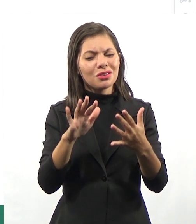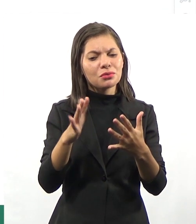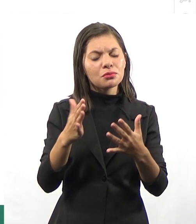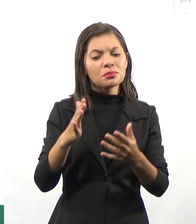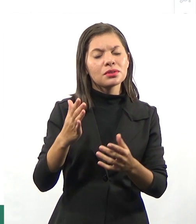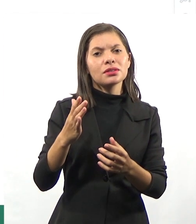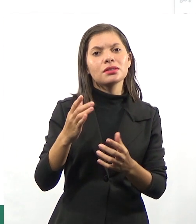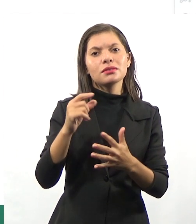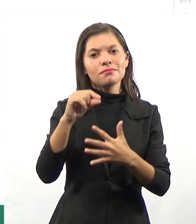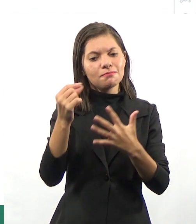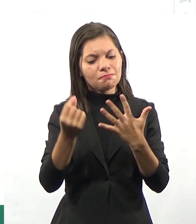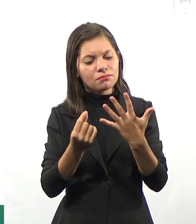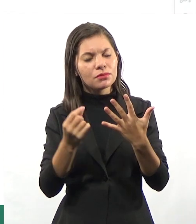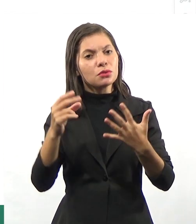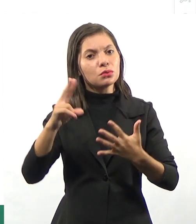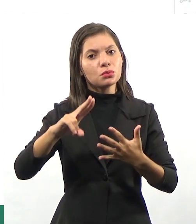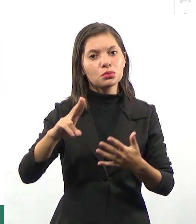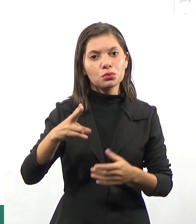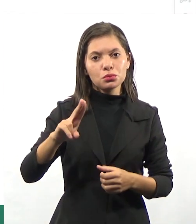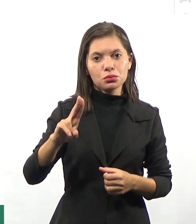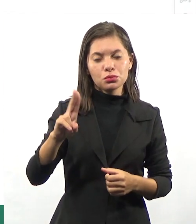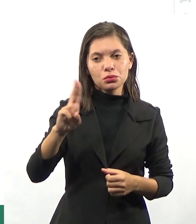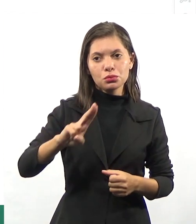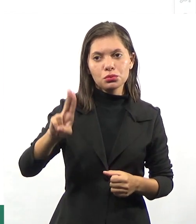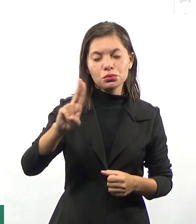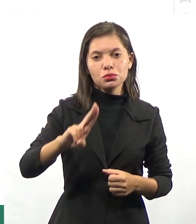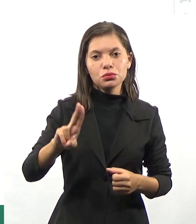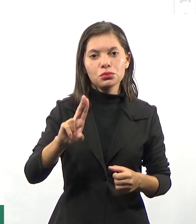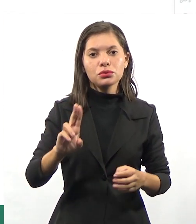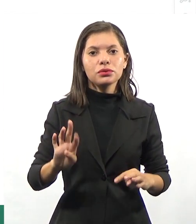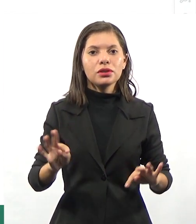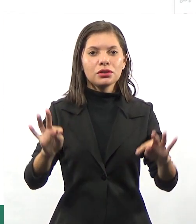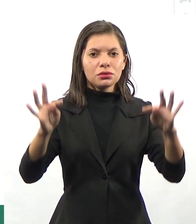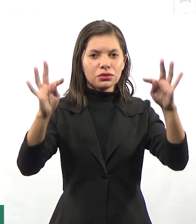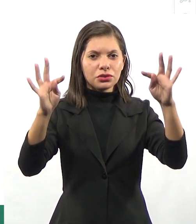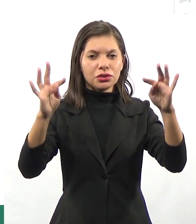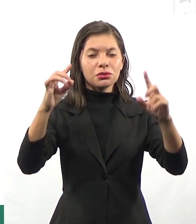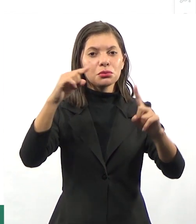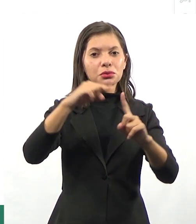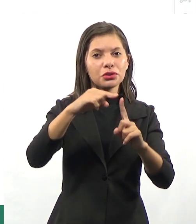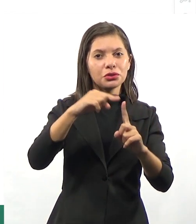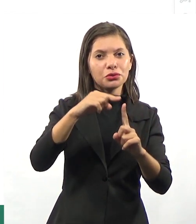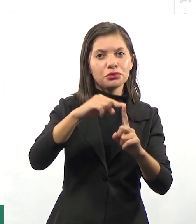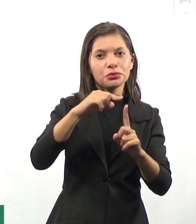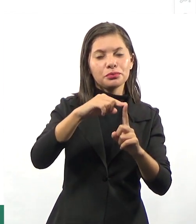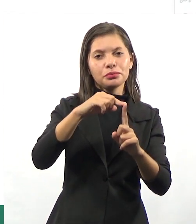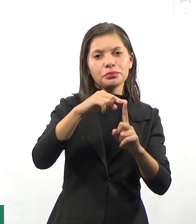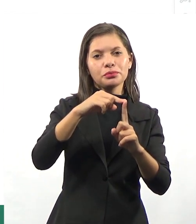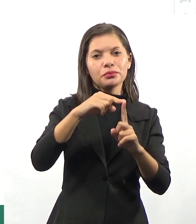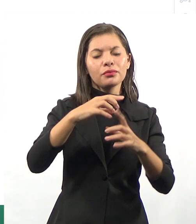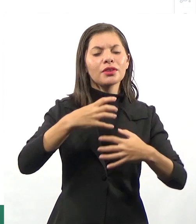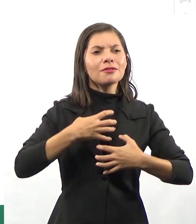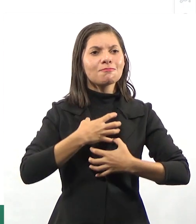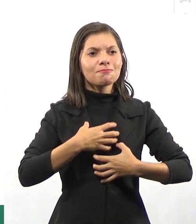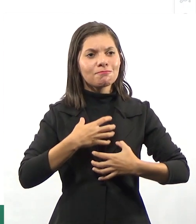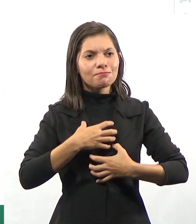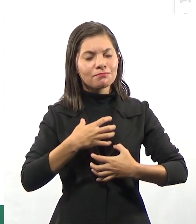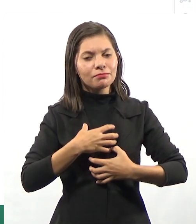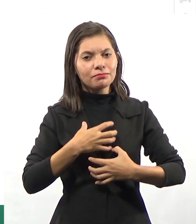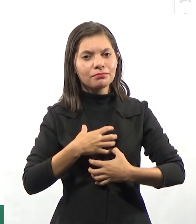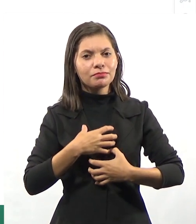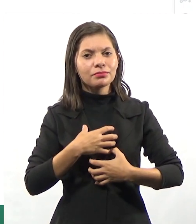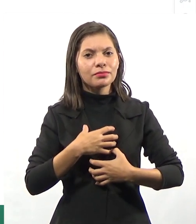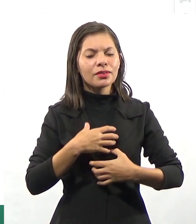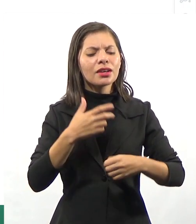do uso de tecnologias em sala de aula. No intuito, por exemplo, de sensibilizar. Quem, ao assistir